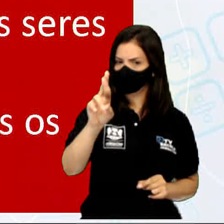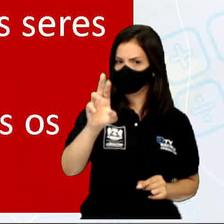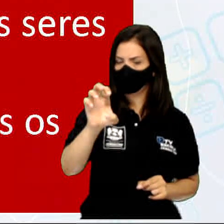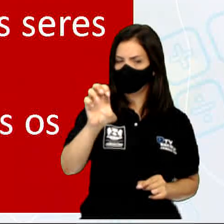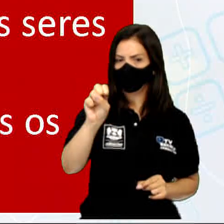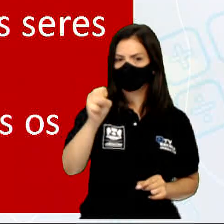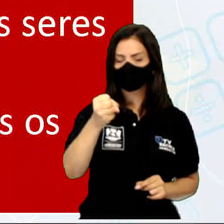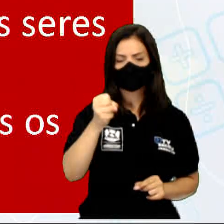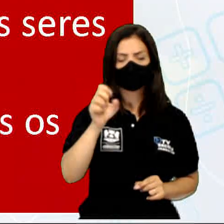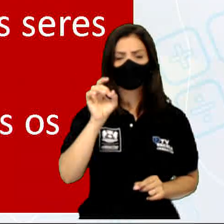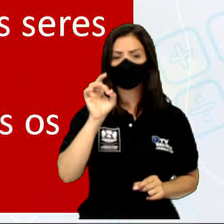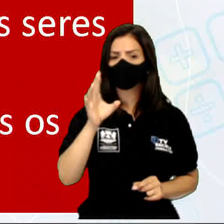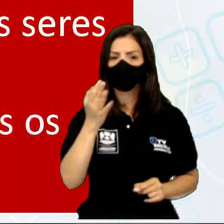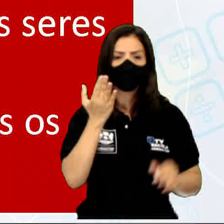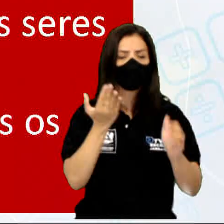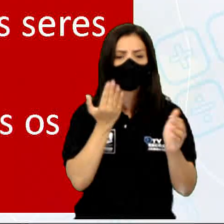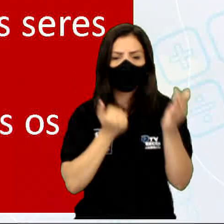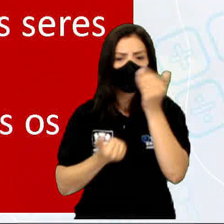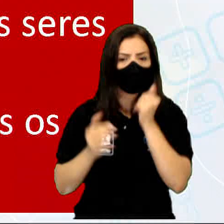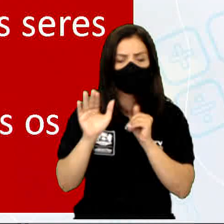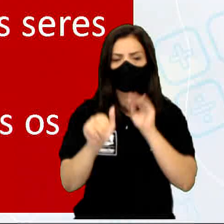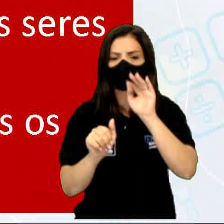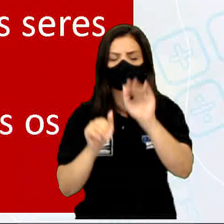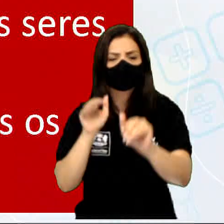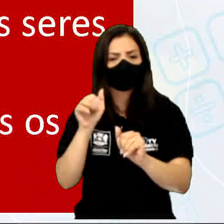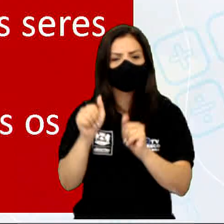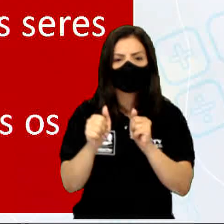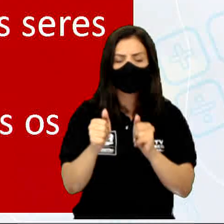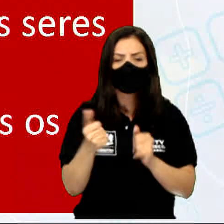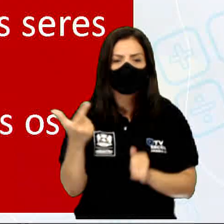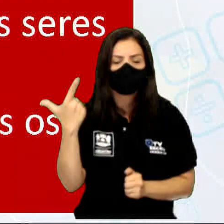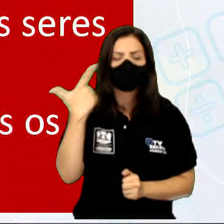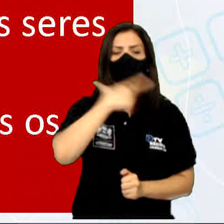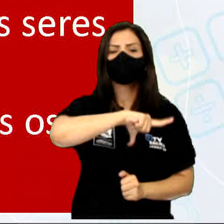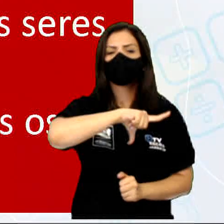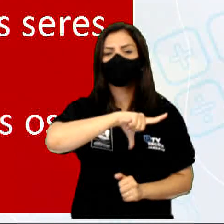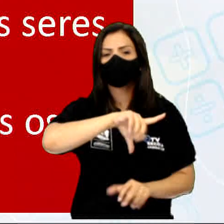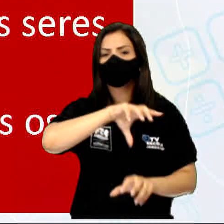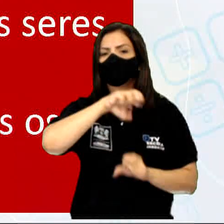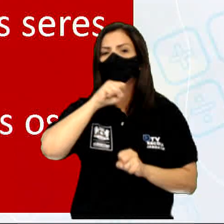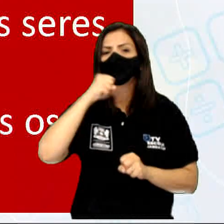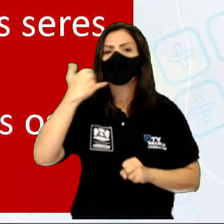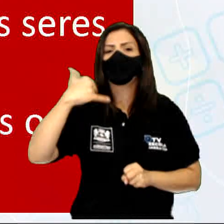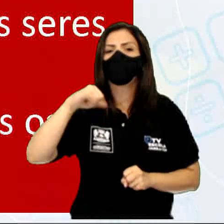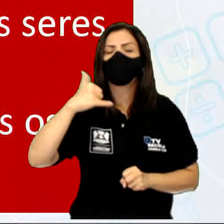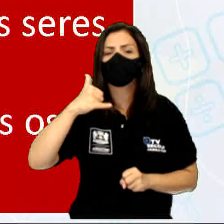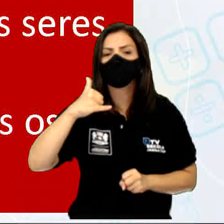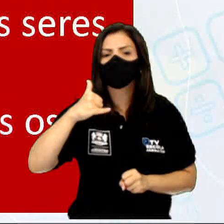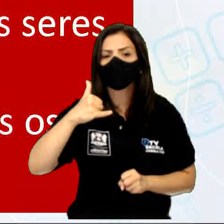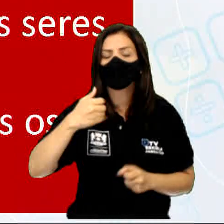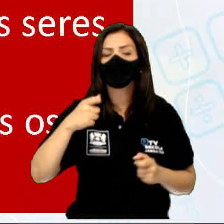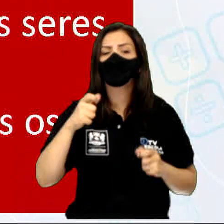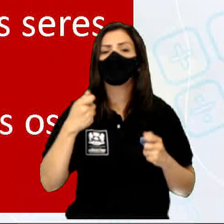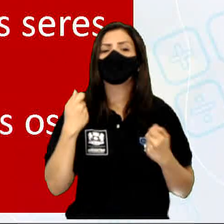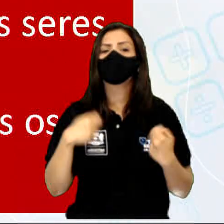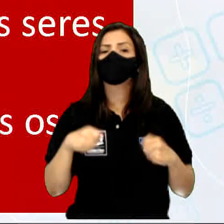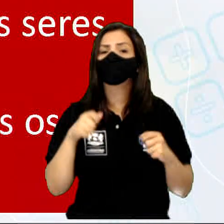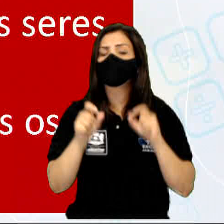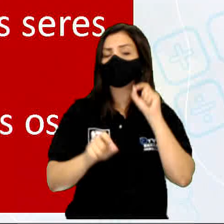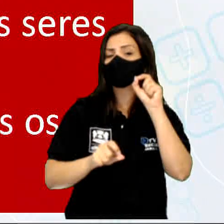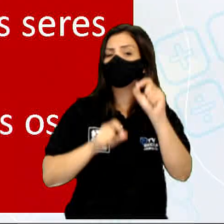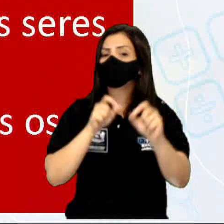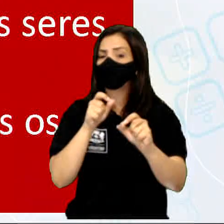consomem. São seres que, para obter energia e matéria, necessitam se